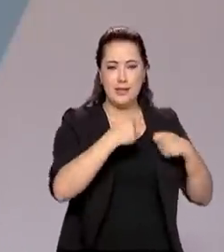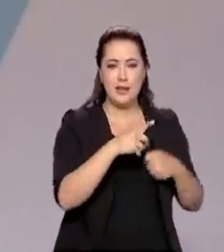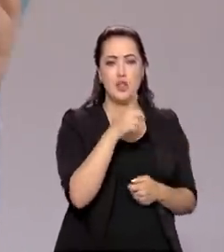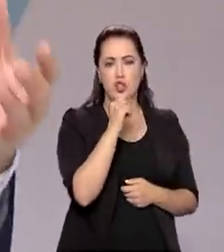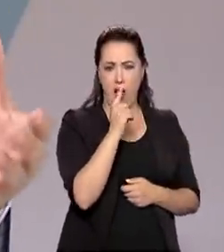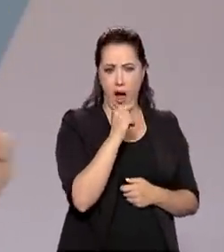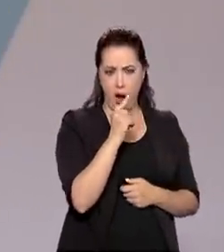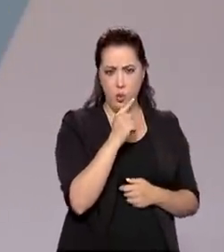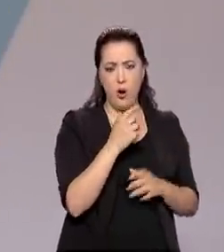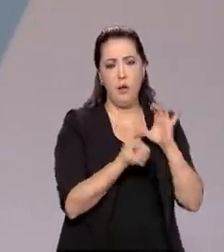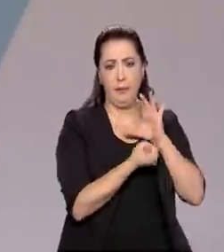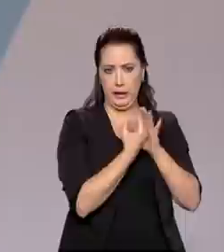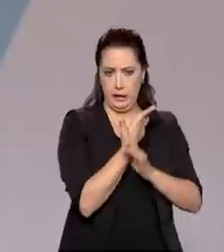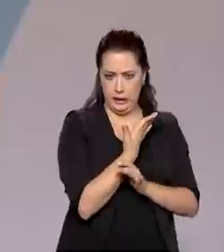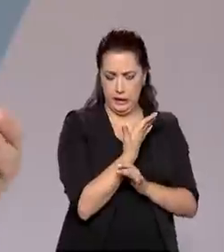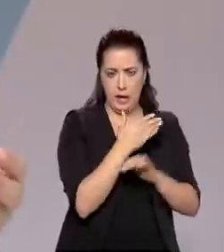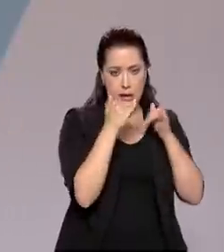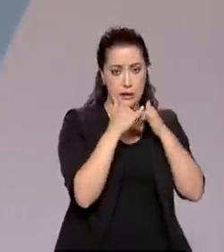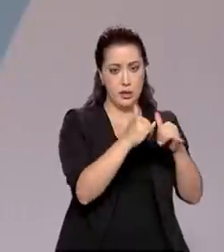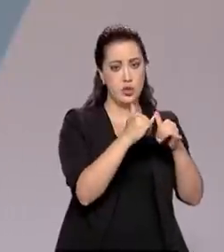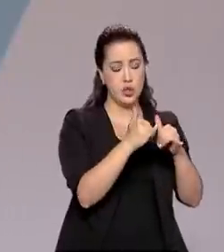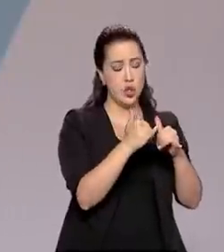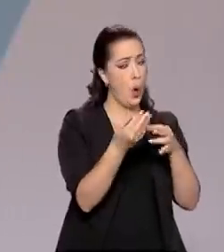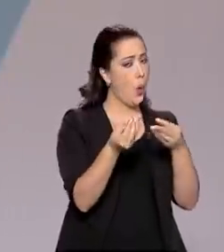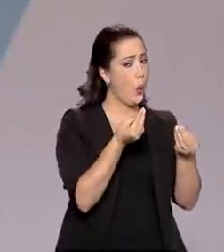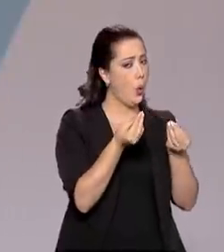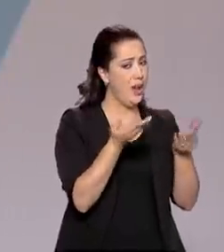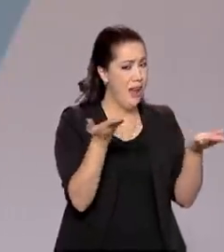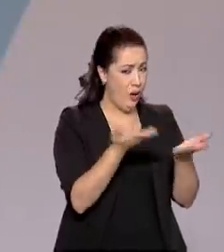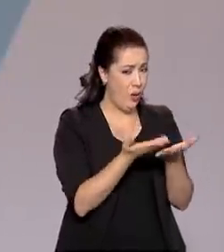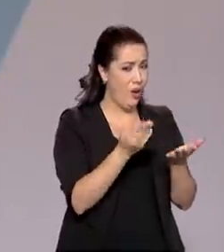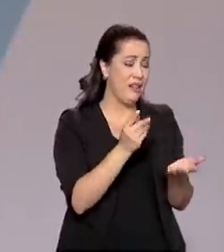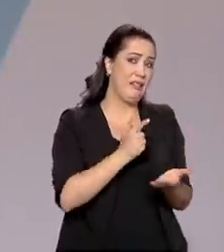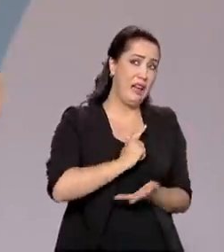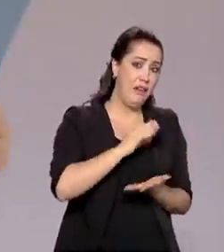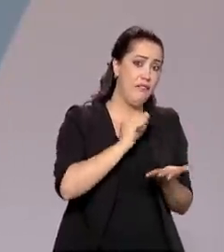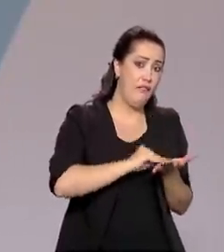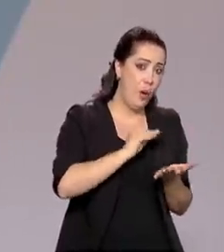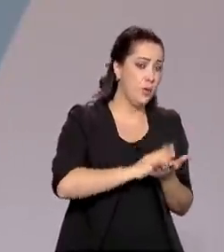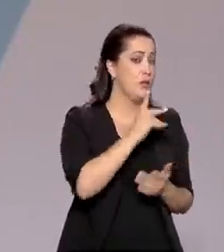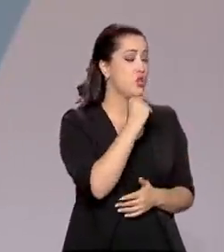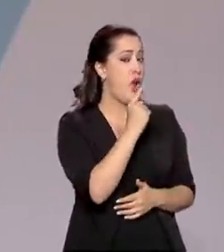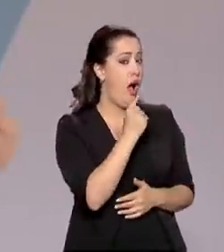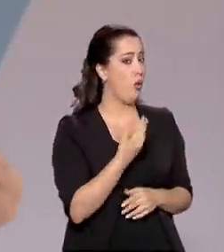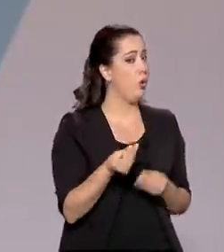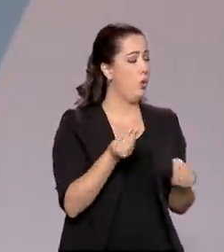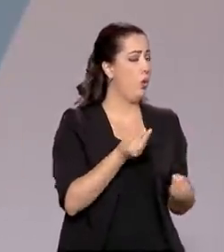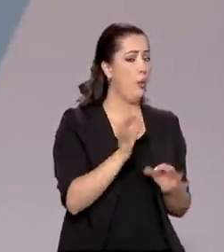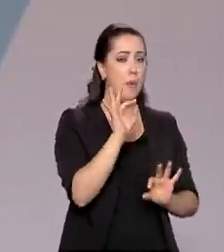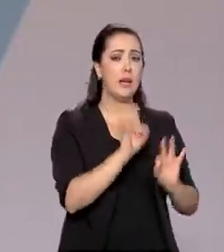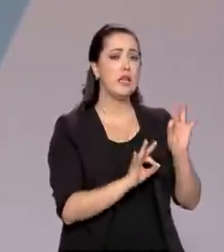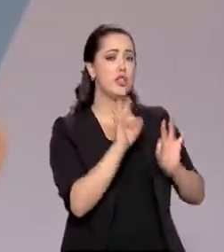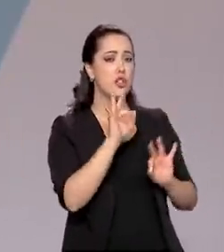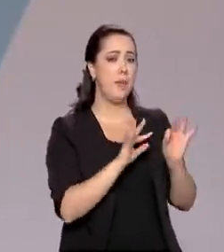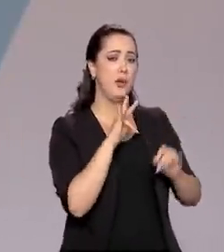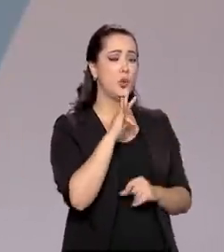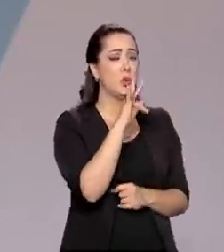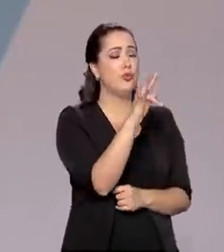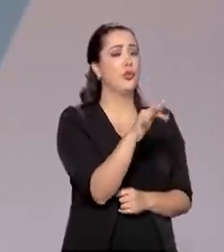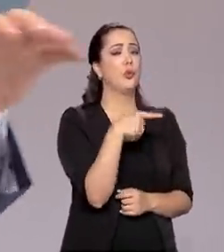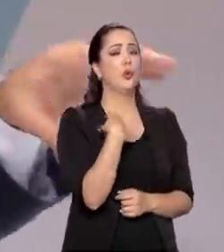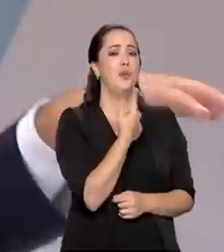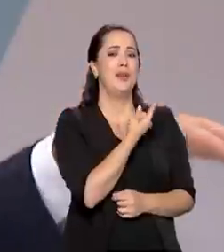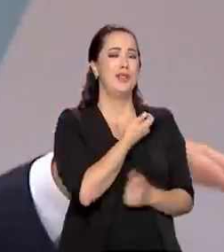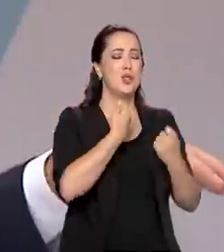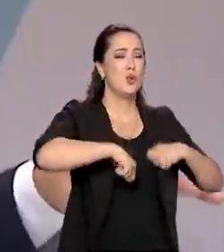O que vem sendo planejado para a gente ter mais variabilidades e não ficar